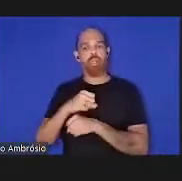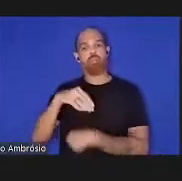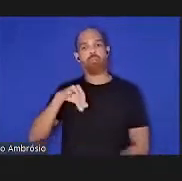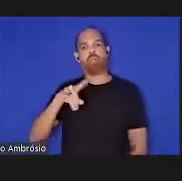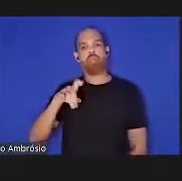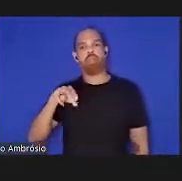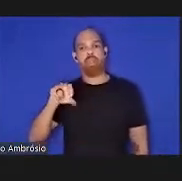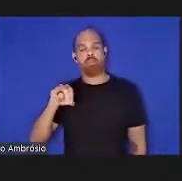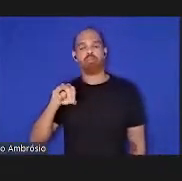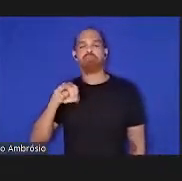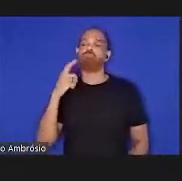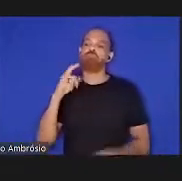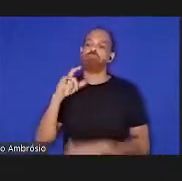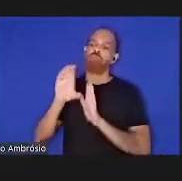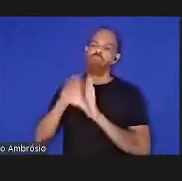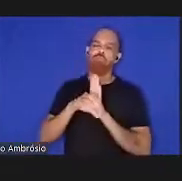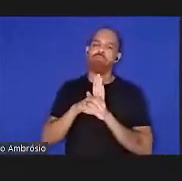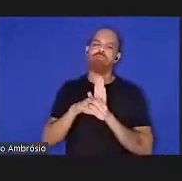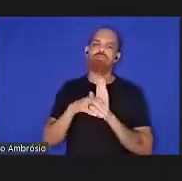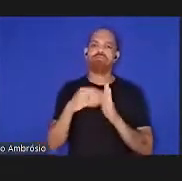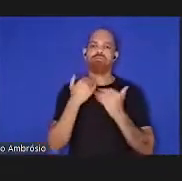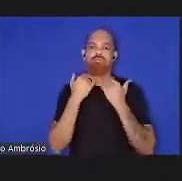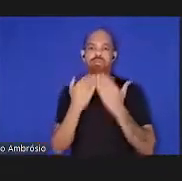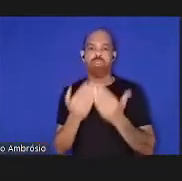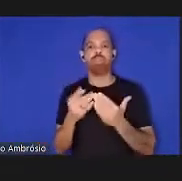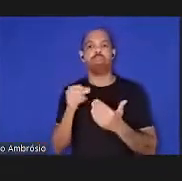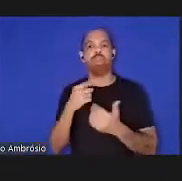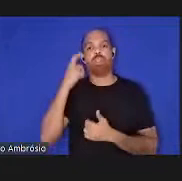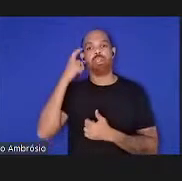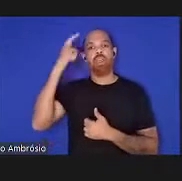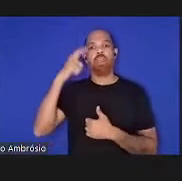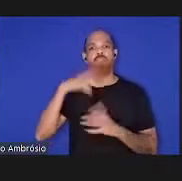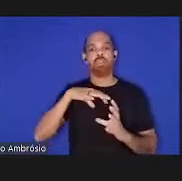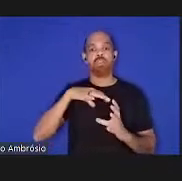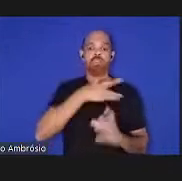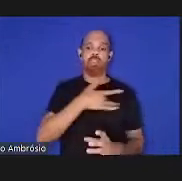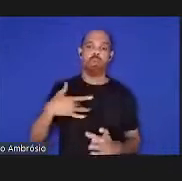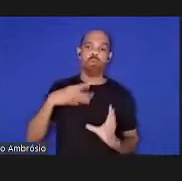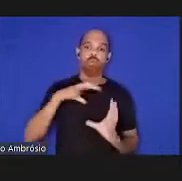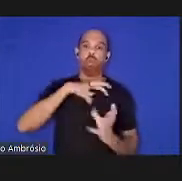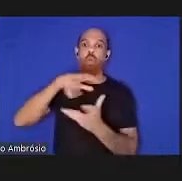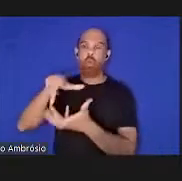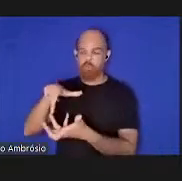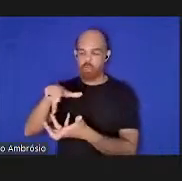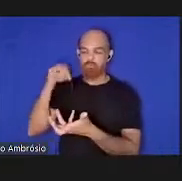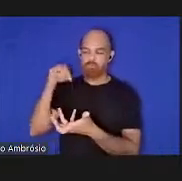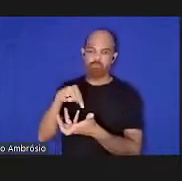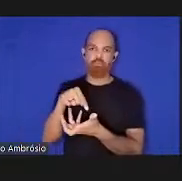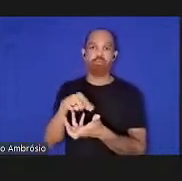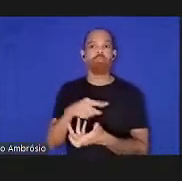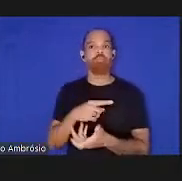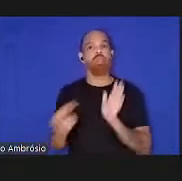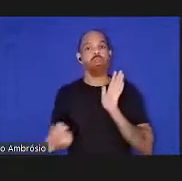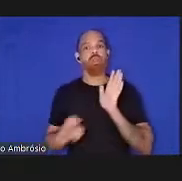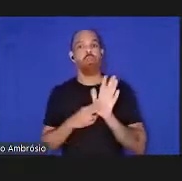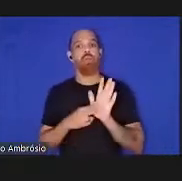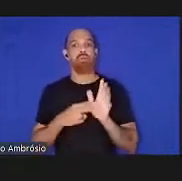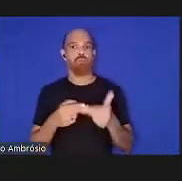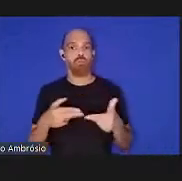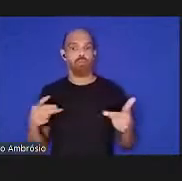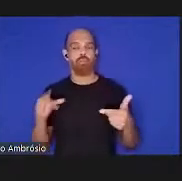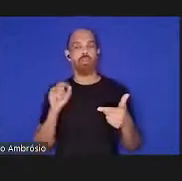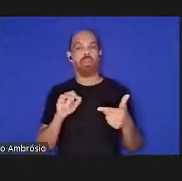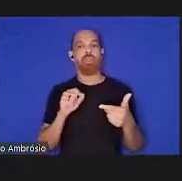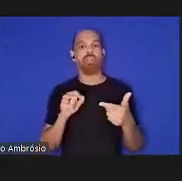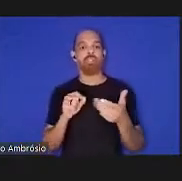ficou desatualizado pela ideia de saúde global a saúde global reconhece que as questões de saúde transcedem